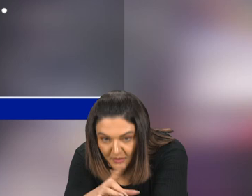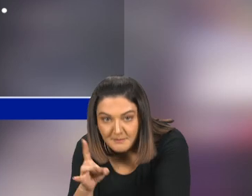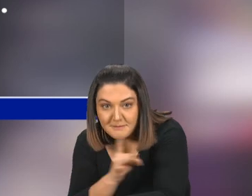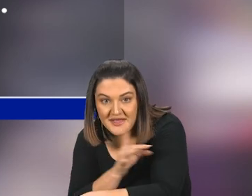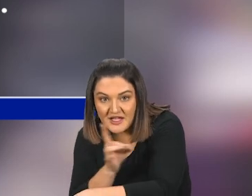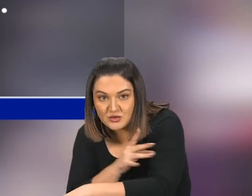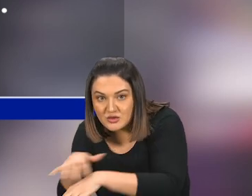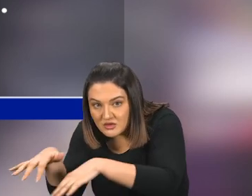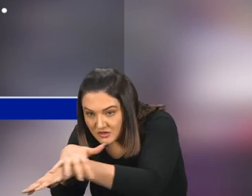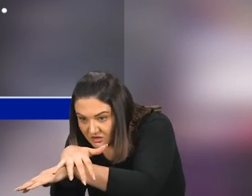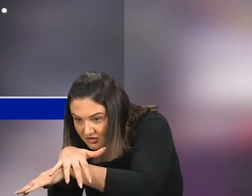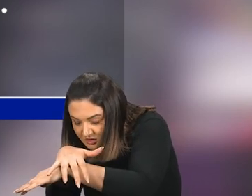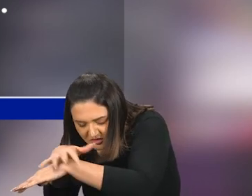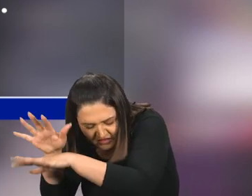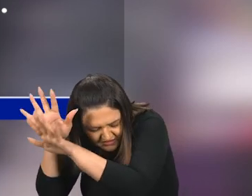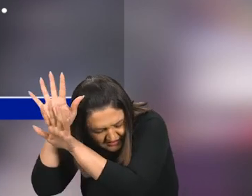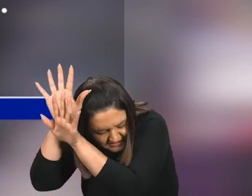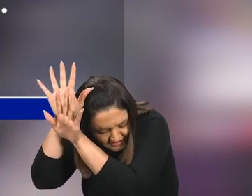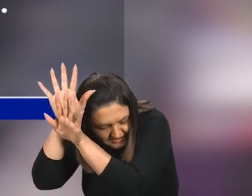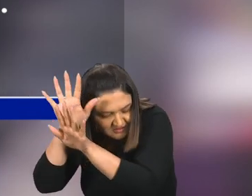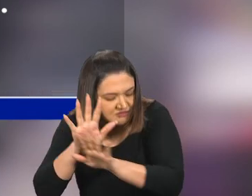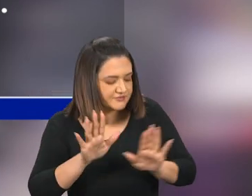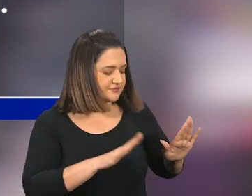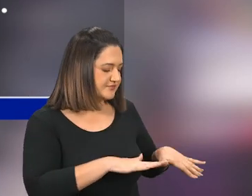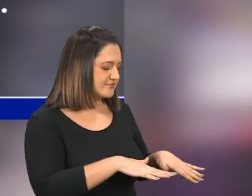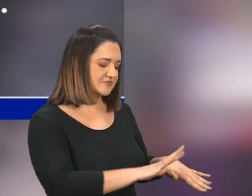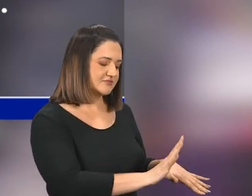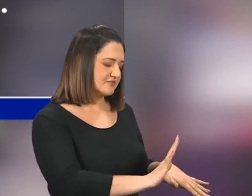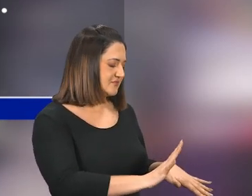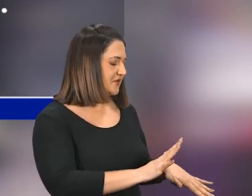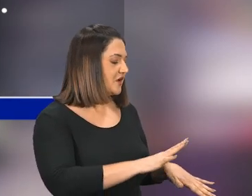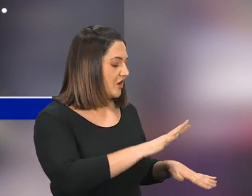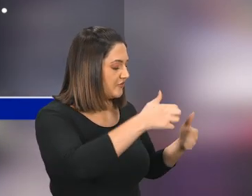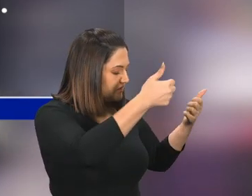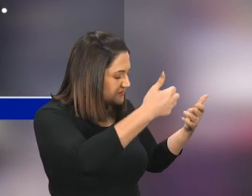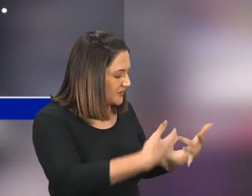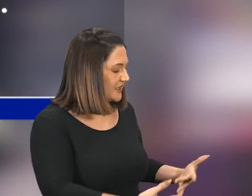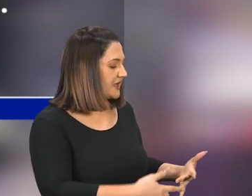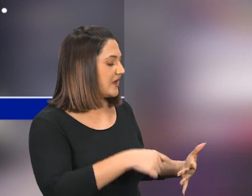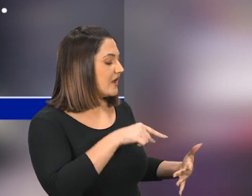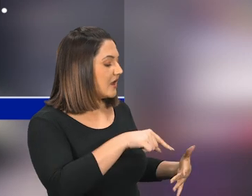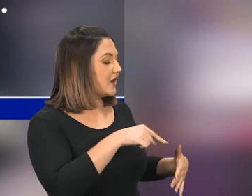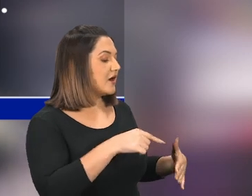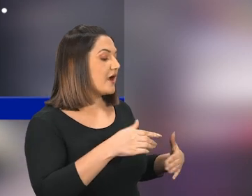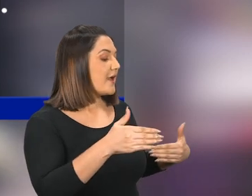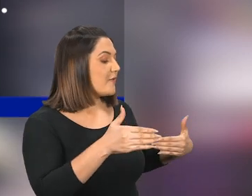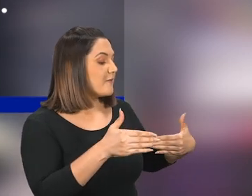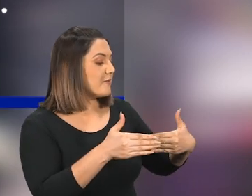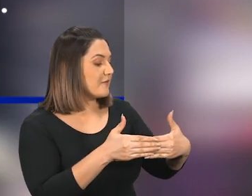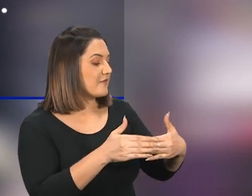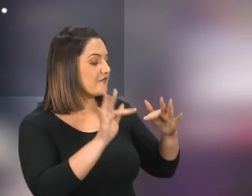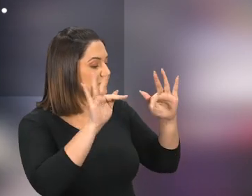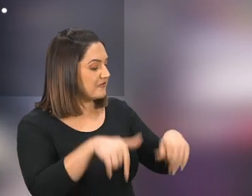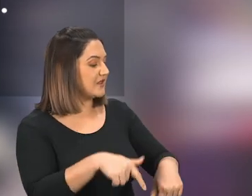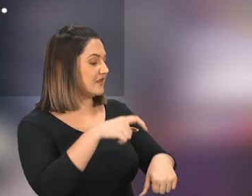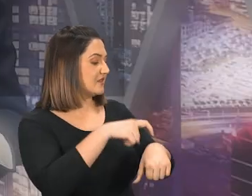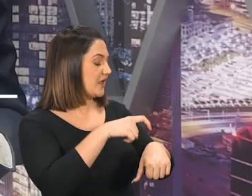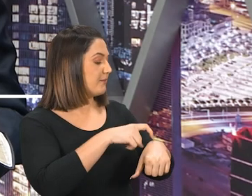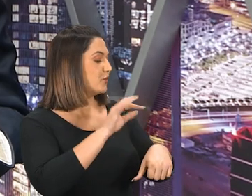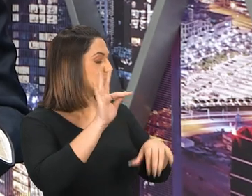E prostrei-me com o rosto em terra, Mas ele disse, Entende filho do homem, Pois esta visão, Se refere ao tempo do fim,